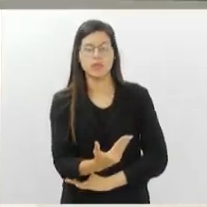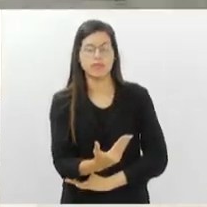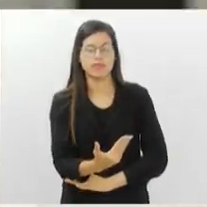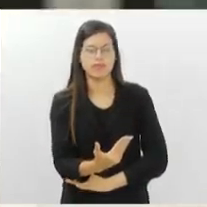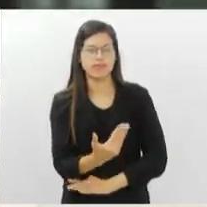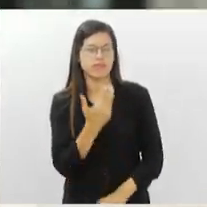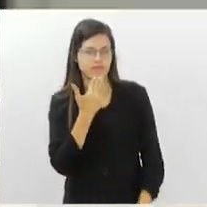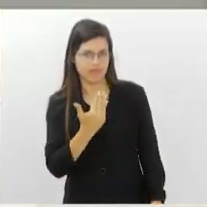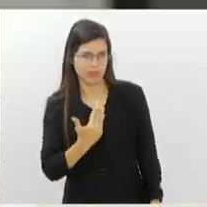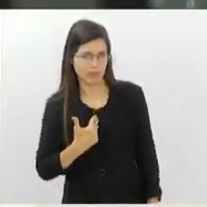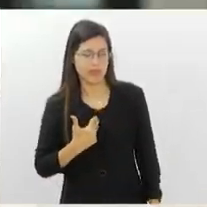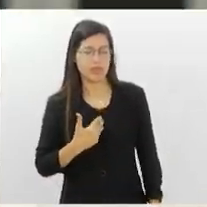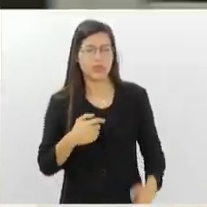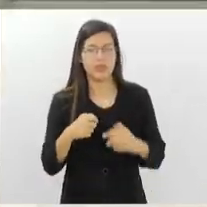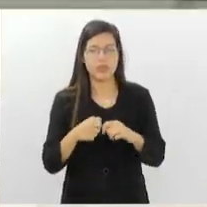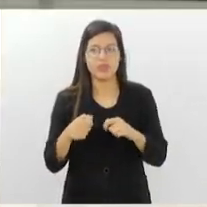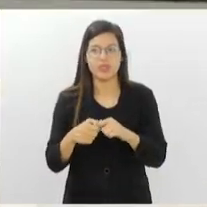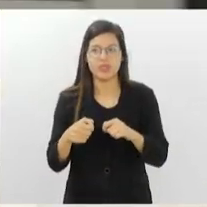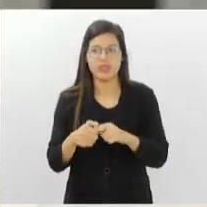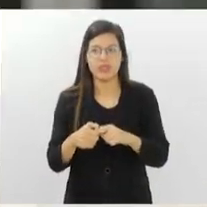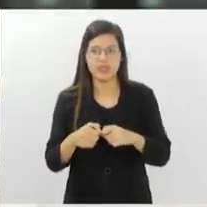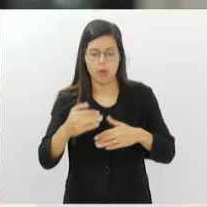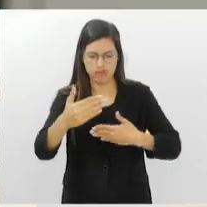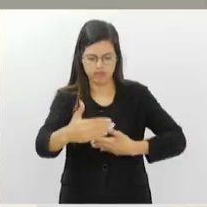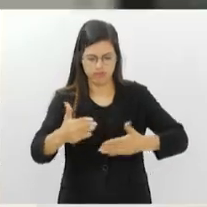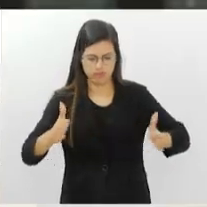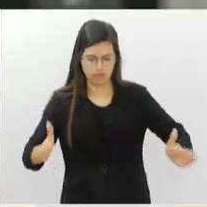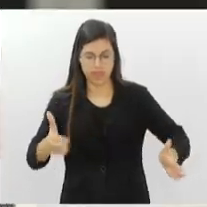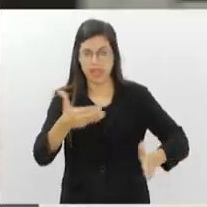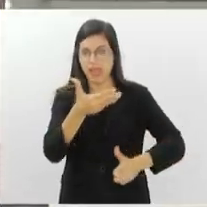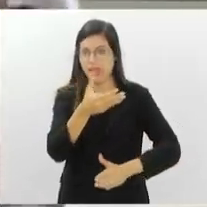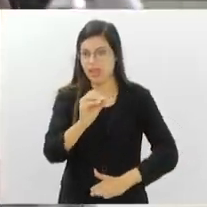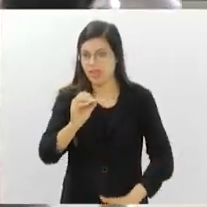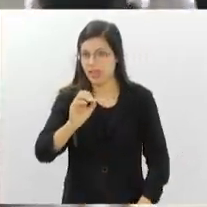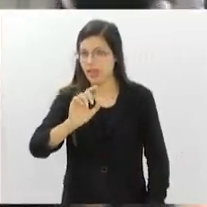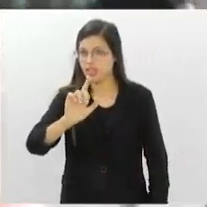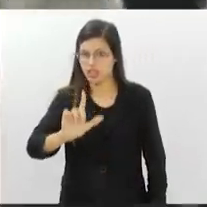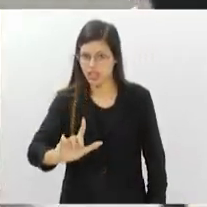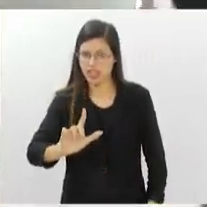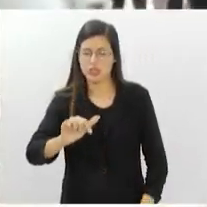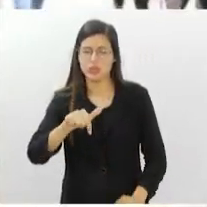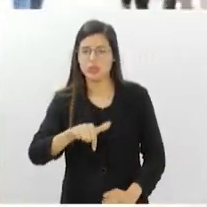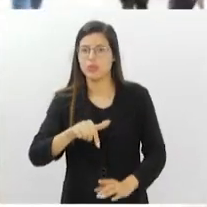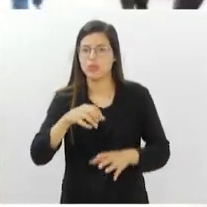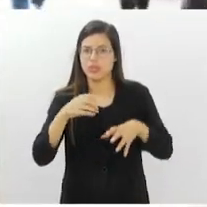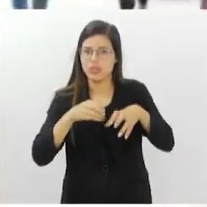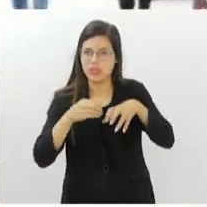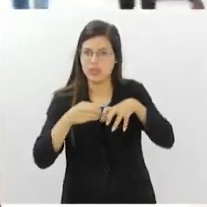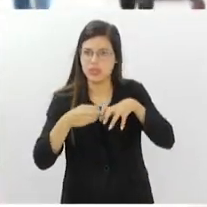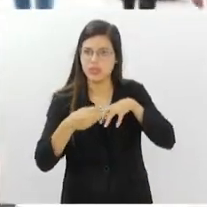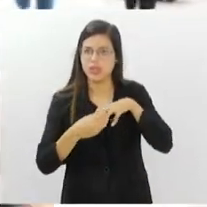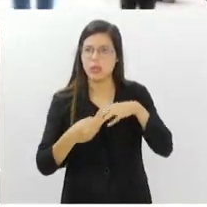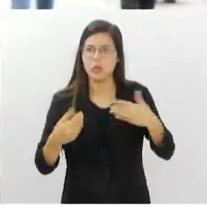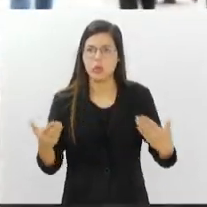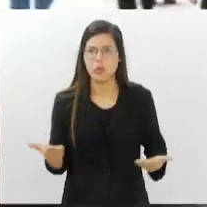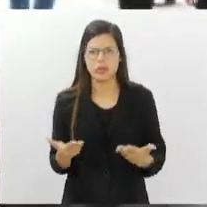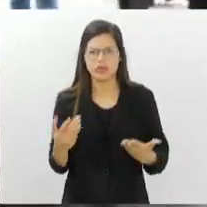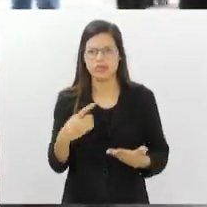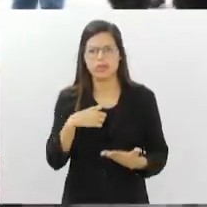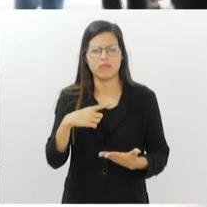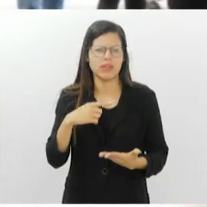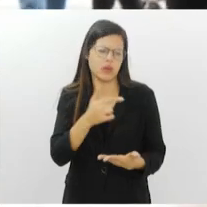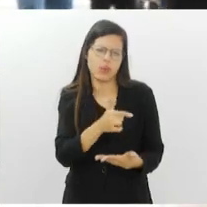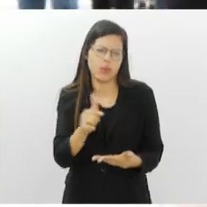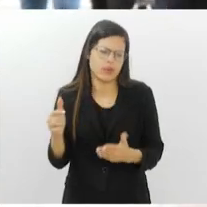fazer uma caixa de 10 litros de açaí para ela. Hoje é o que eu faço. Hoje eu tenho outras empresas. Hoje nós somos um grupo muito